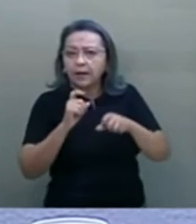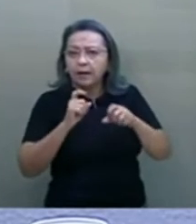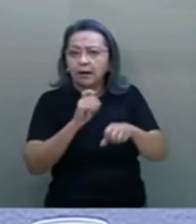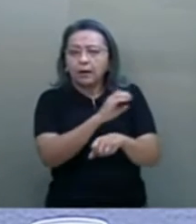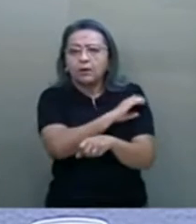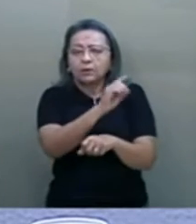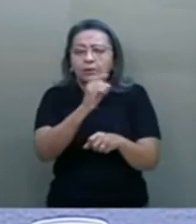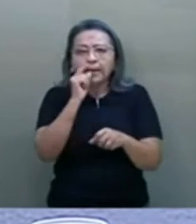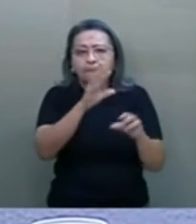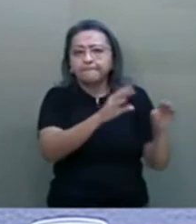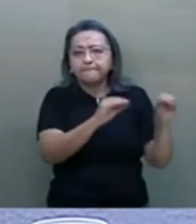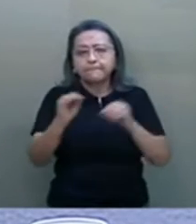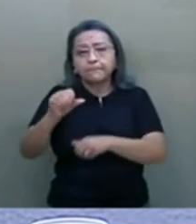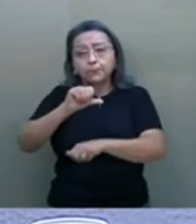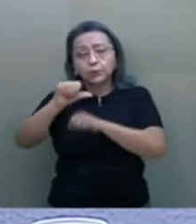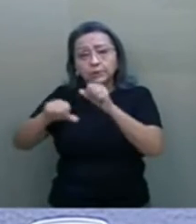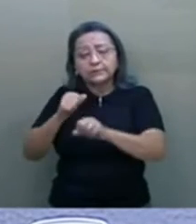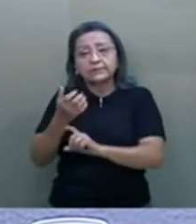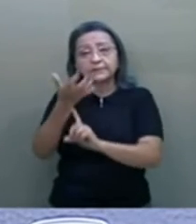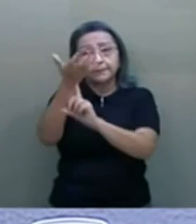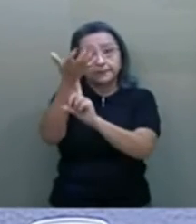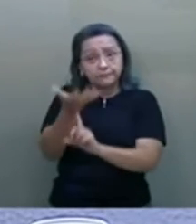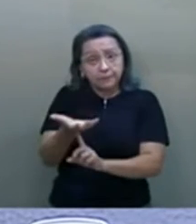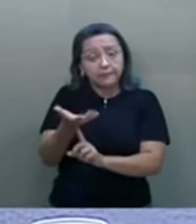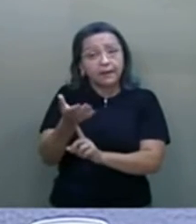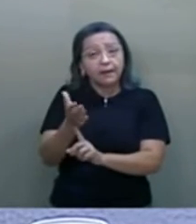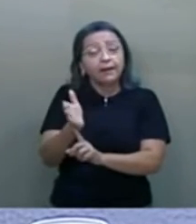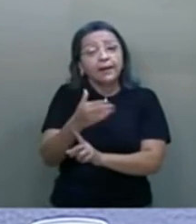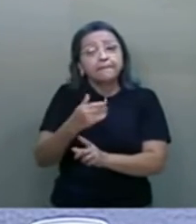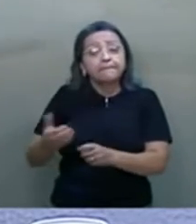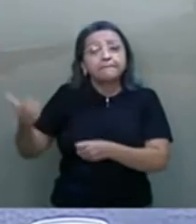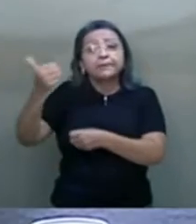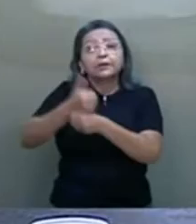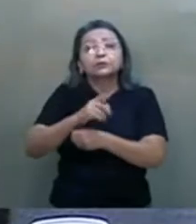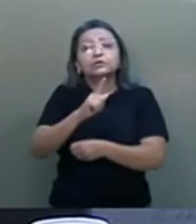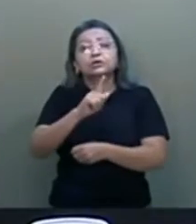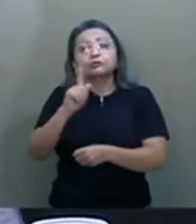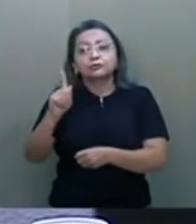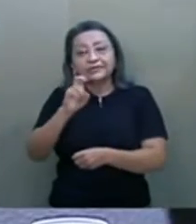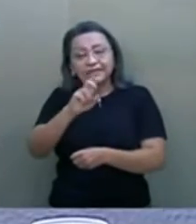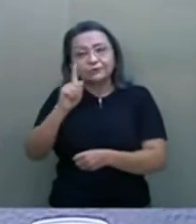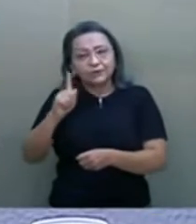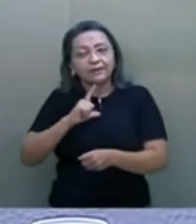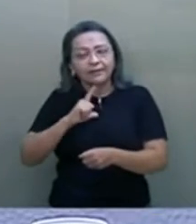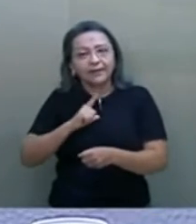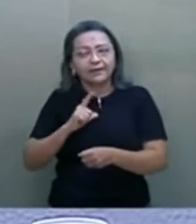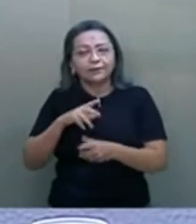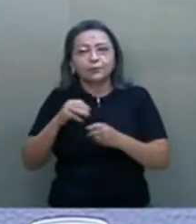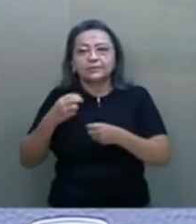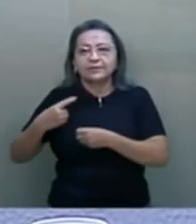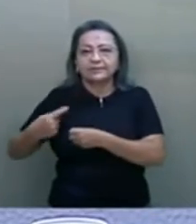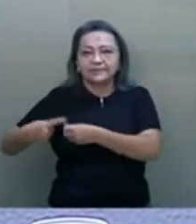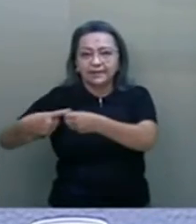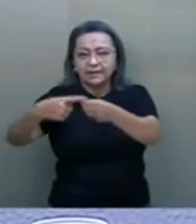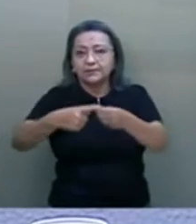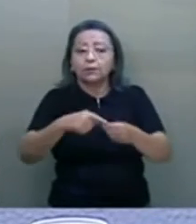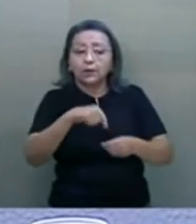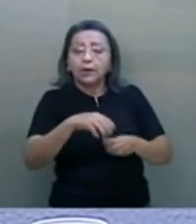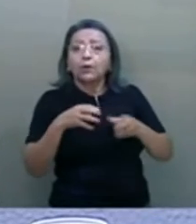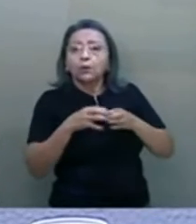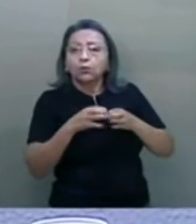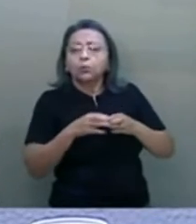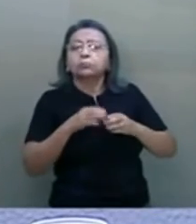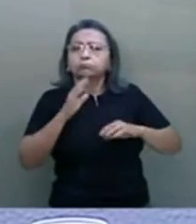migração das parabólicas para permitir que o 5G chegue em todas as cidades. O grupo vem sendo presidido de maneira muito